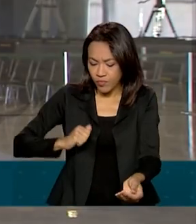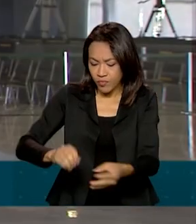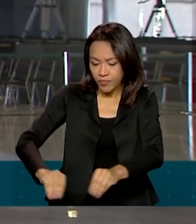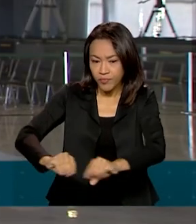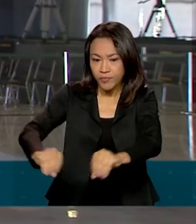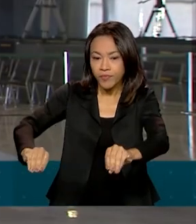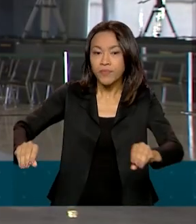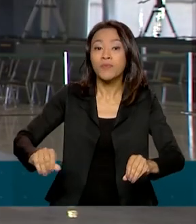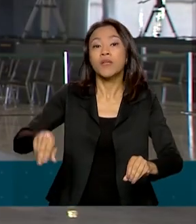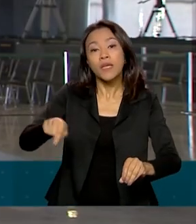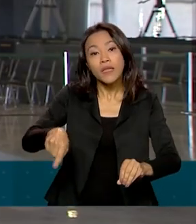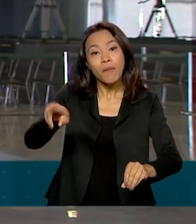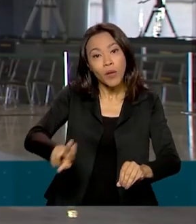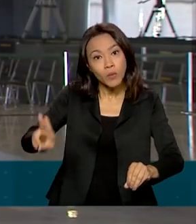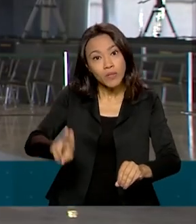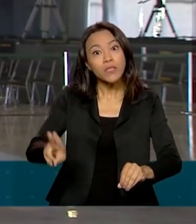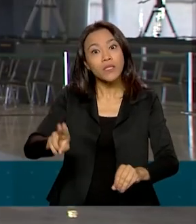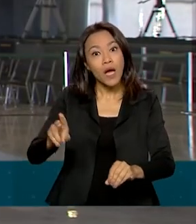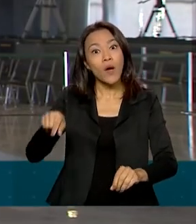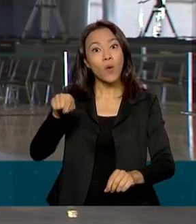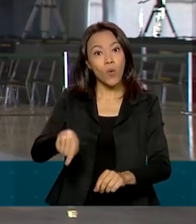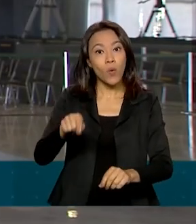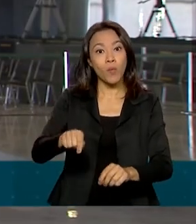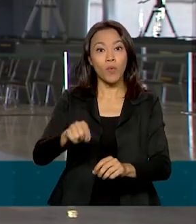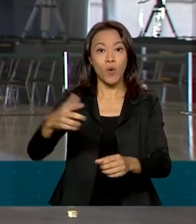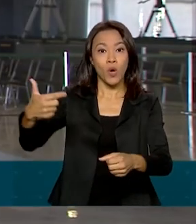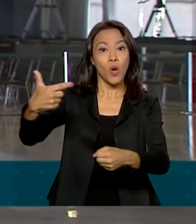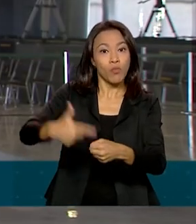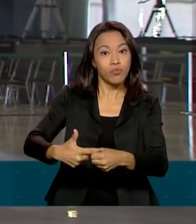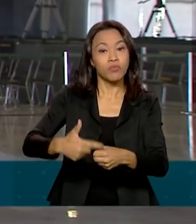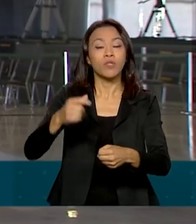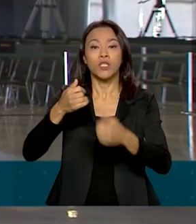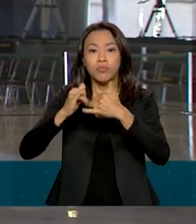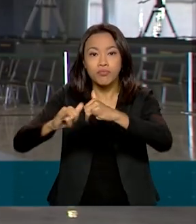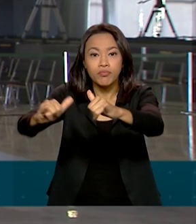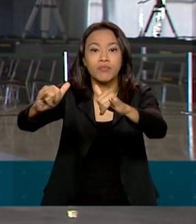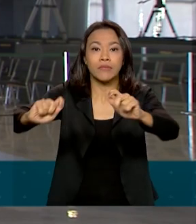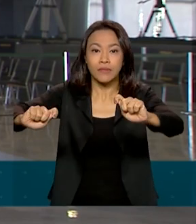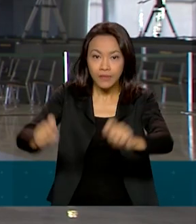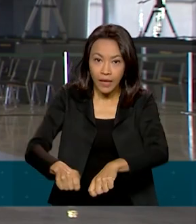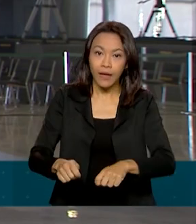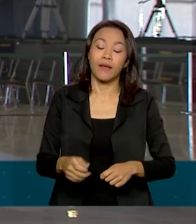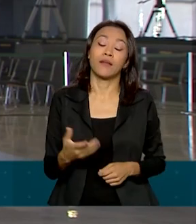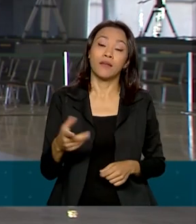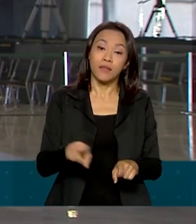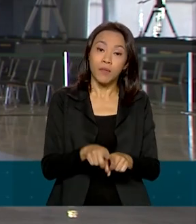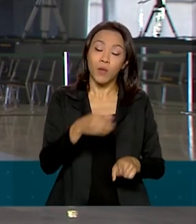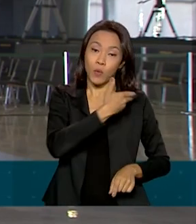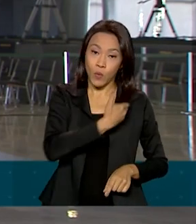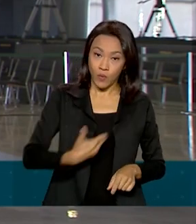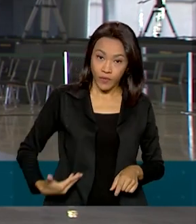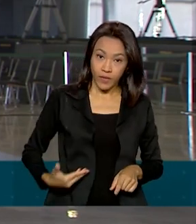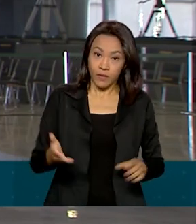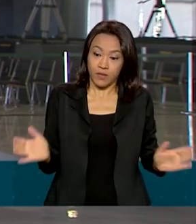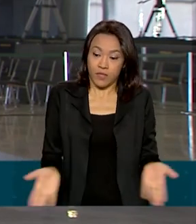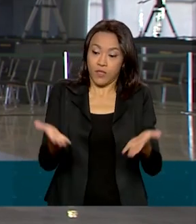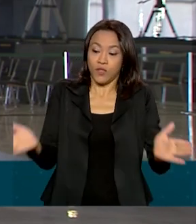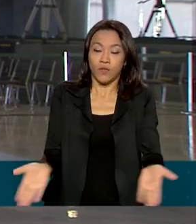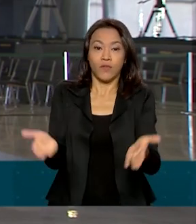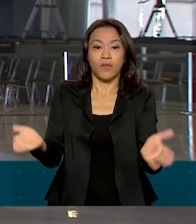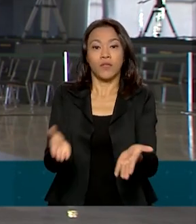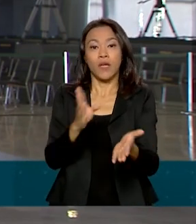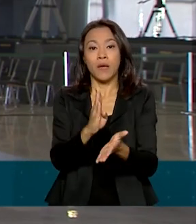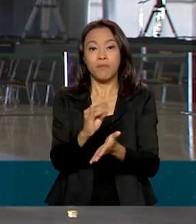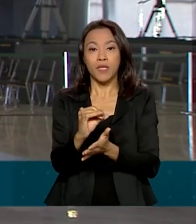utilizados como combustível e também para a geração de energia elétrica. De acordo com o governo, a política de incentivo ao